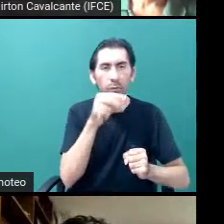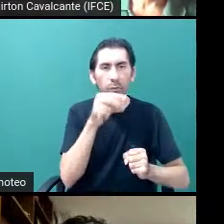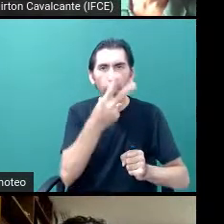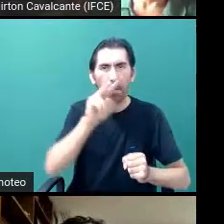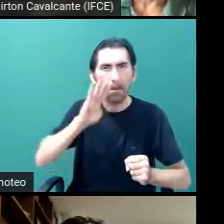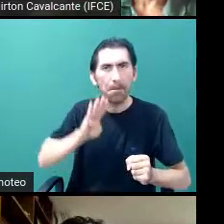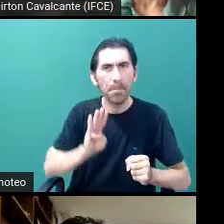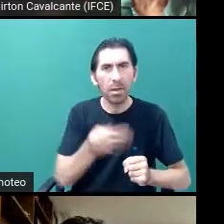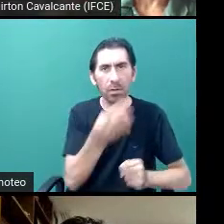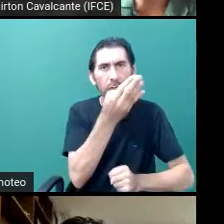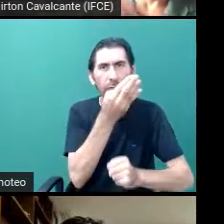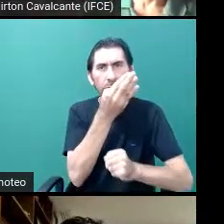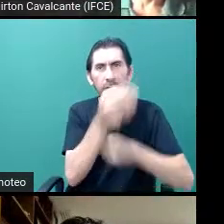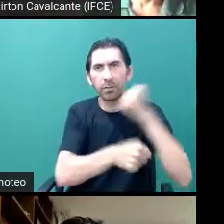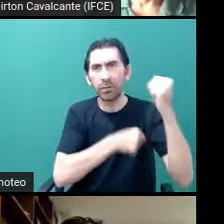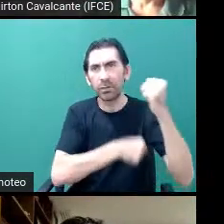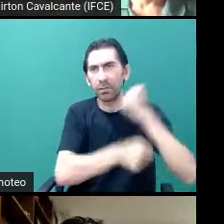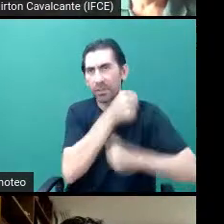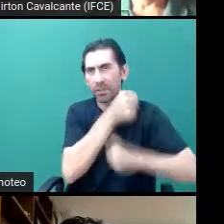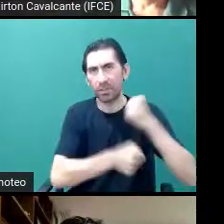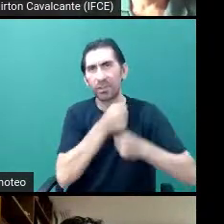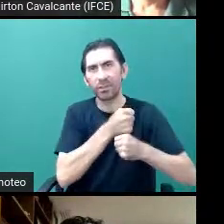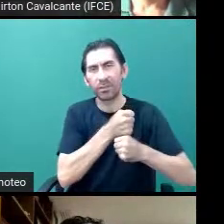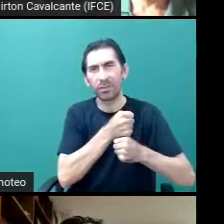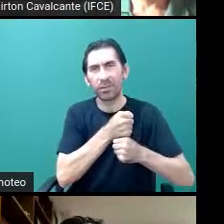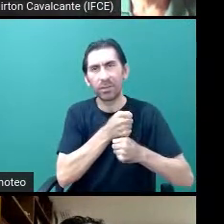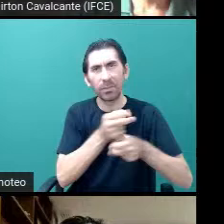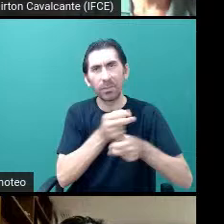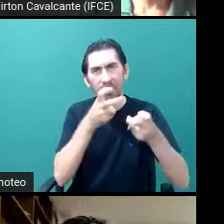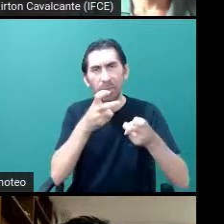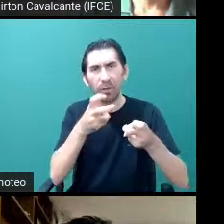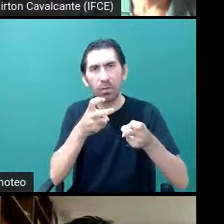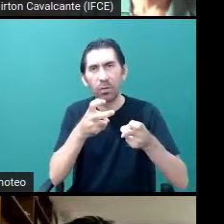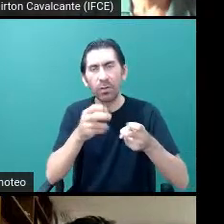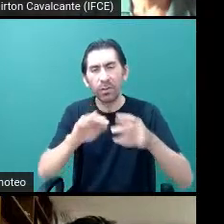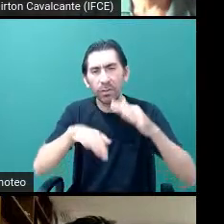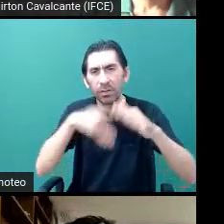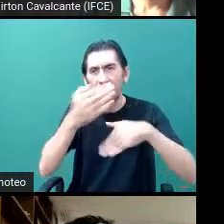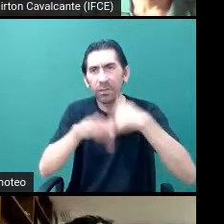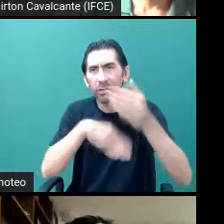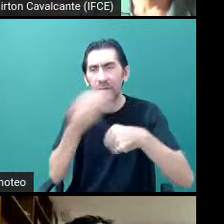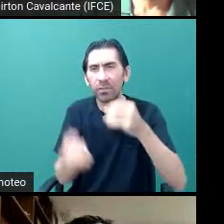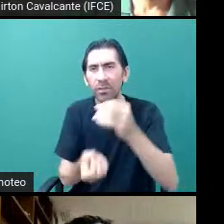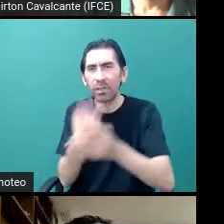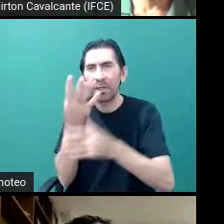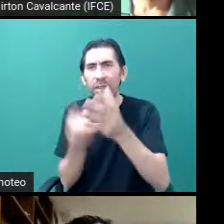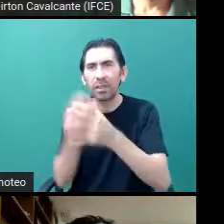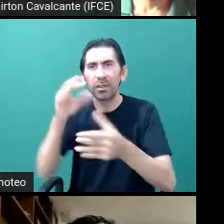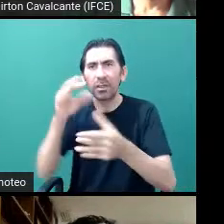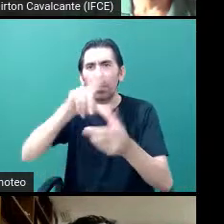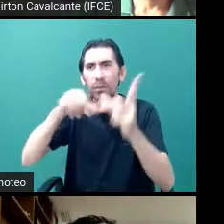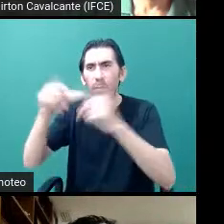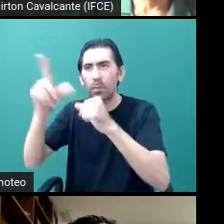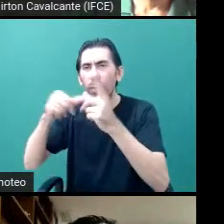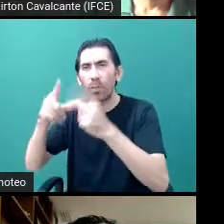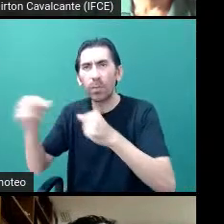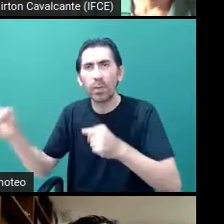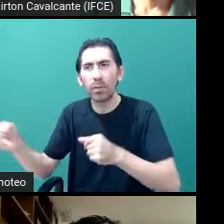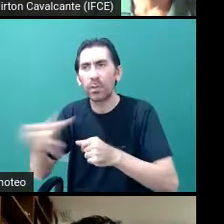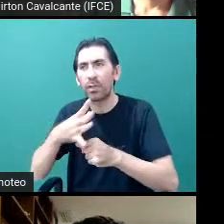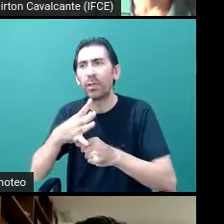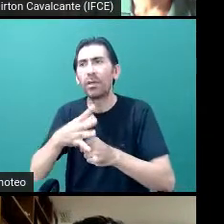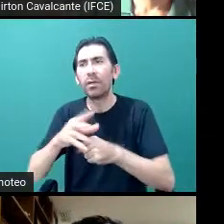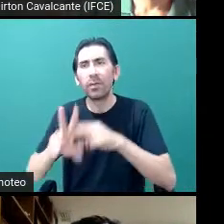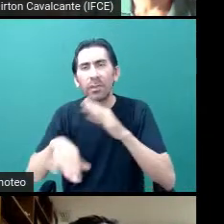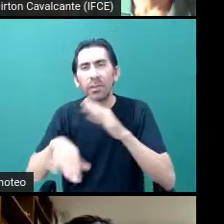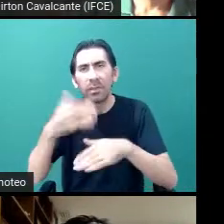Então, vocês vão ver que cada vez mais aparecem mais formações de estrelas no universo como um todo. São as regiões ficando cada vez